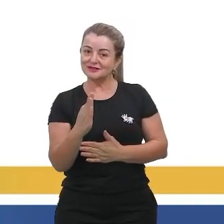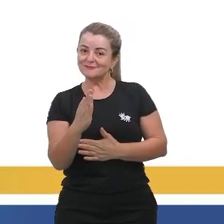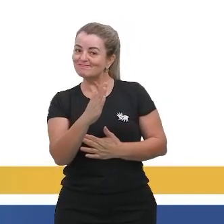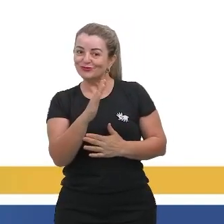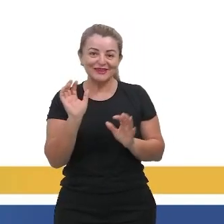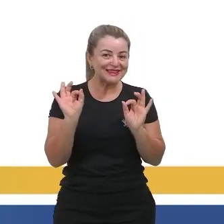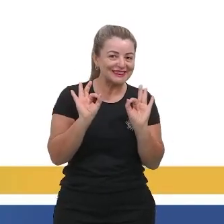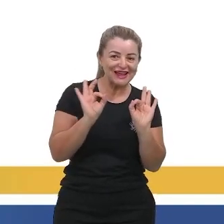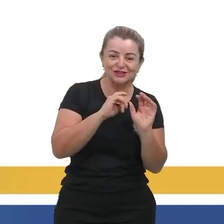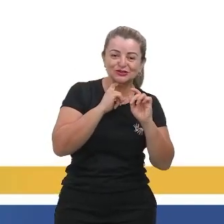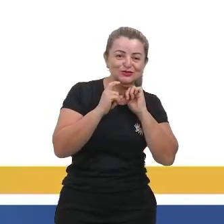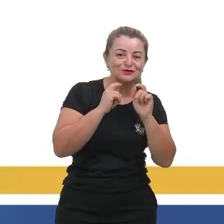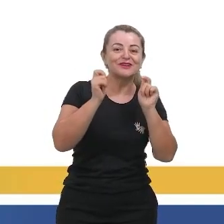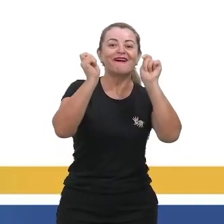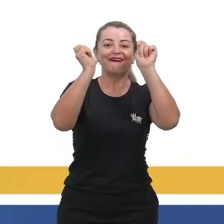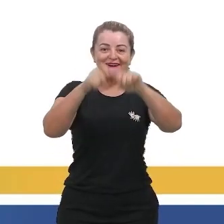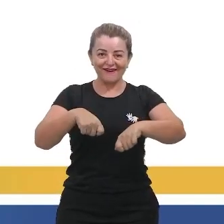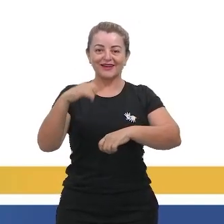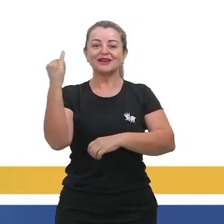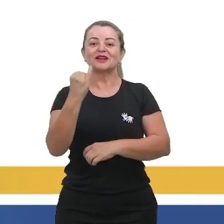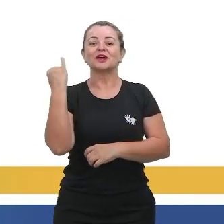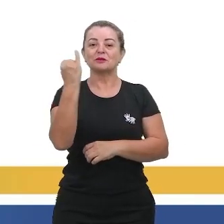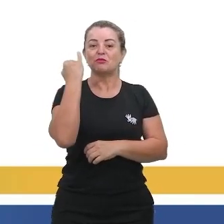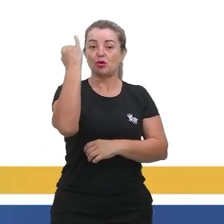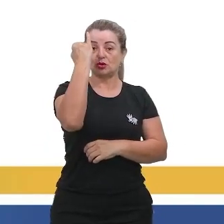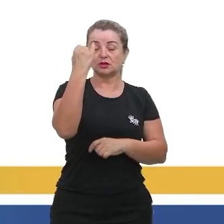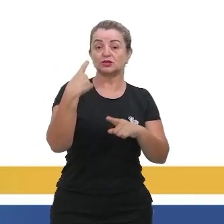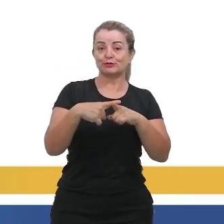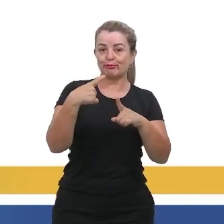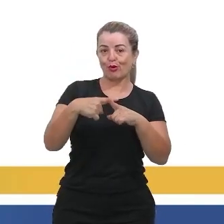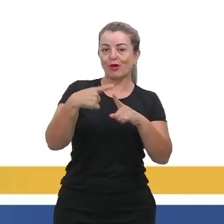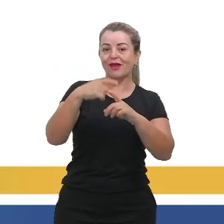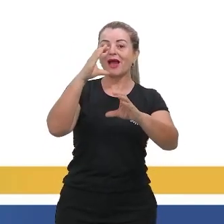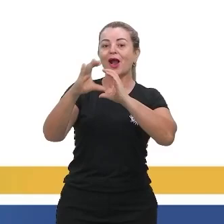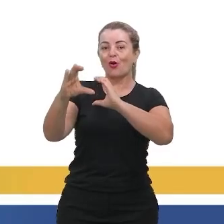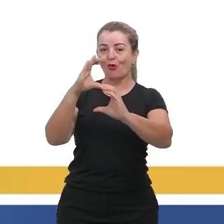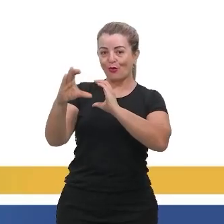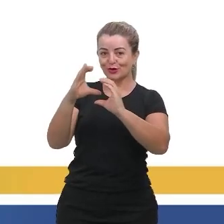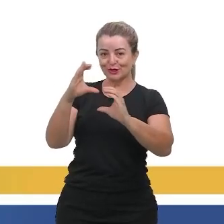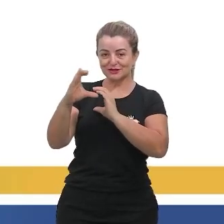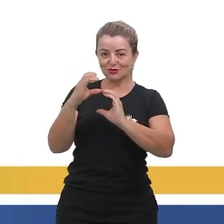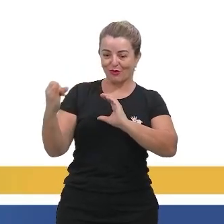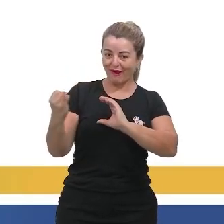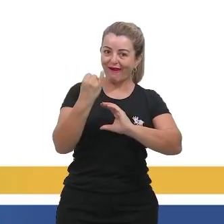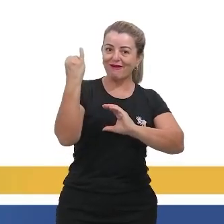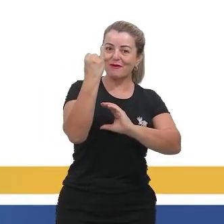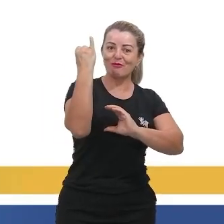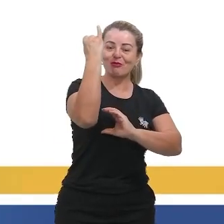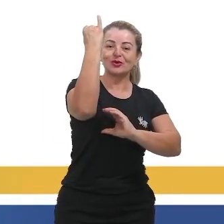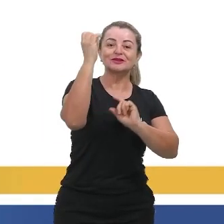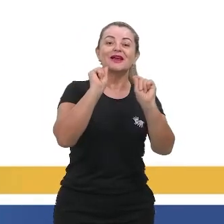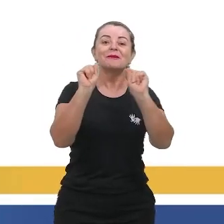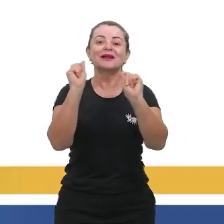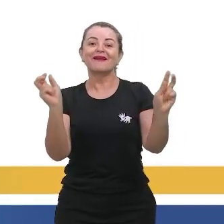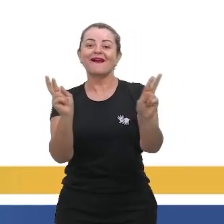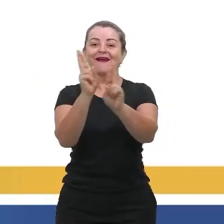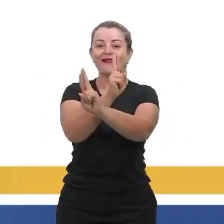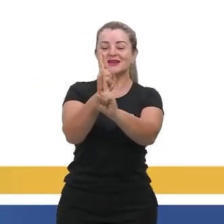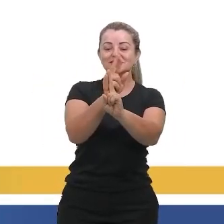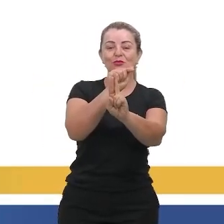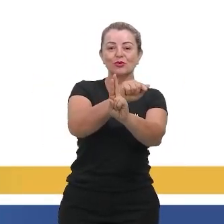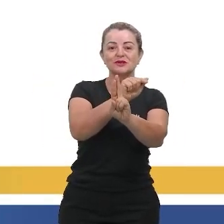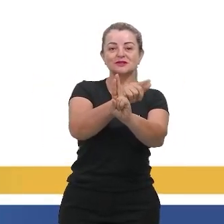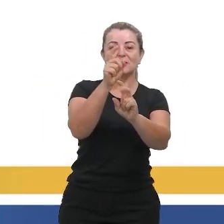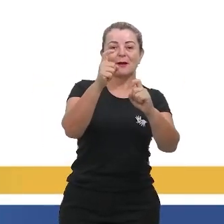um instrumento de trabalho importante porque a comunicação é fundamental para a relação médico